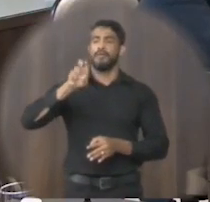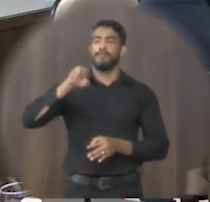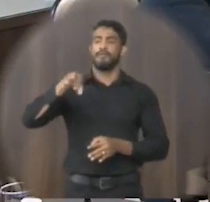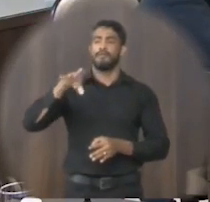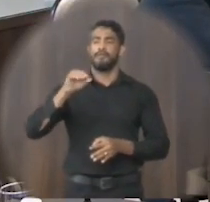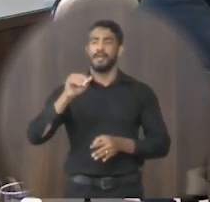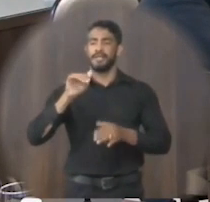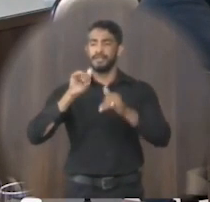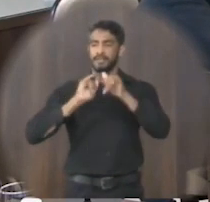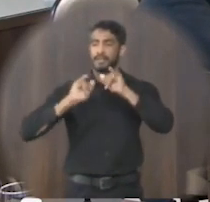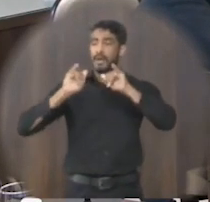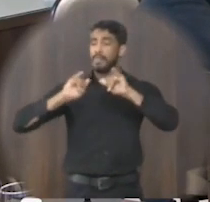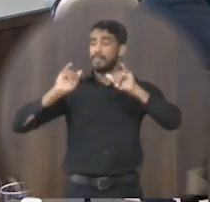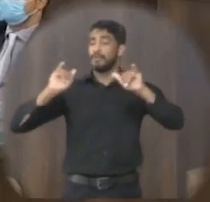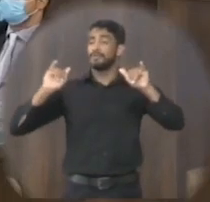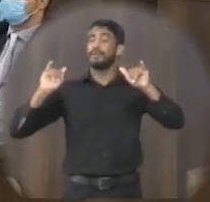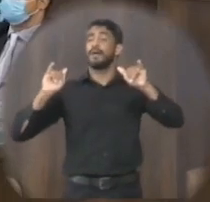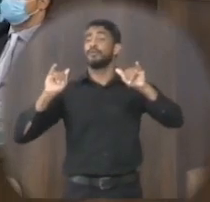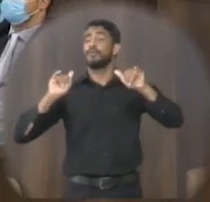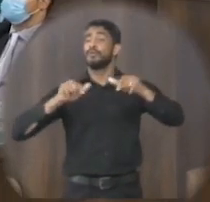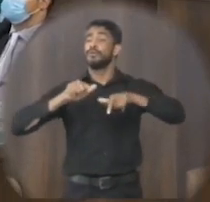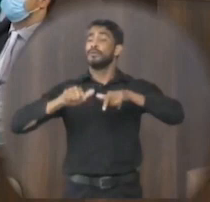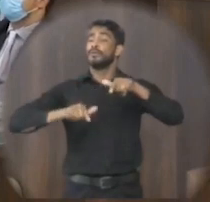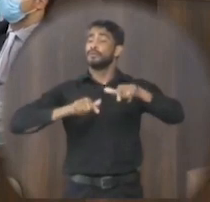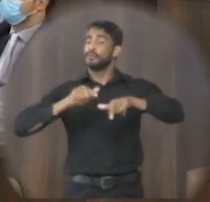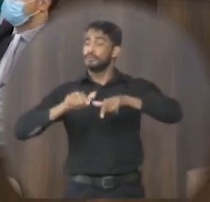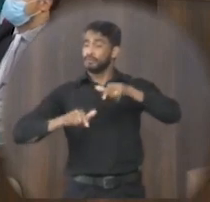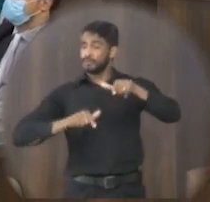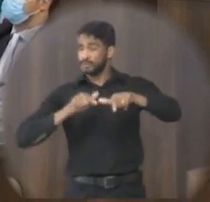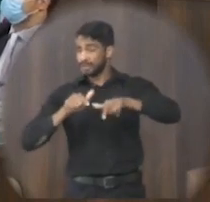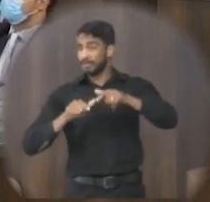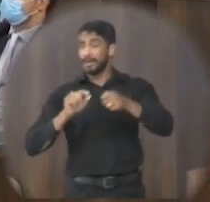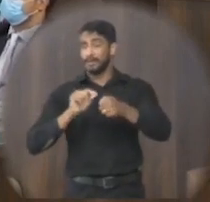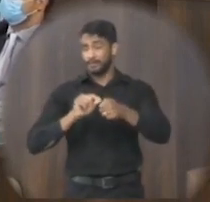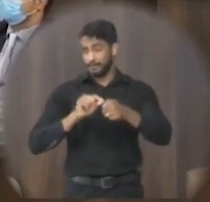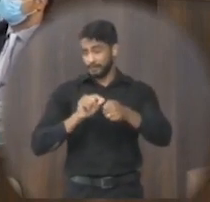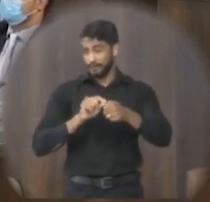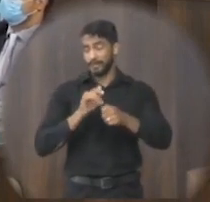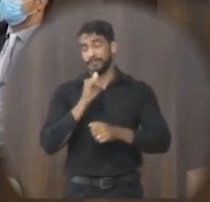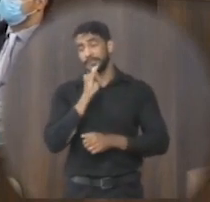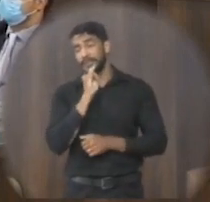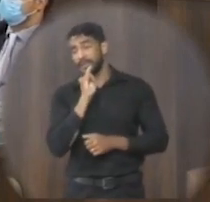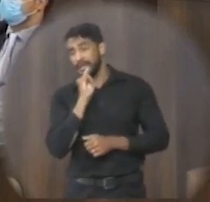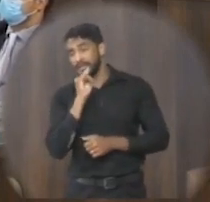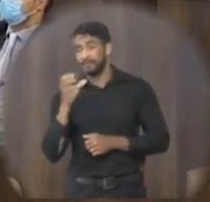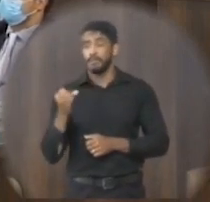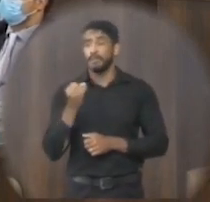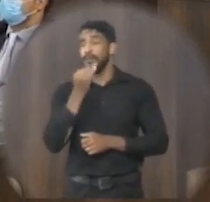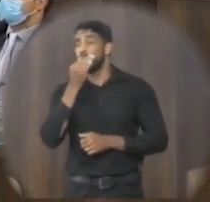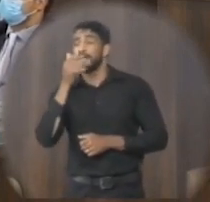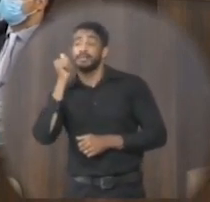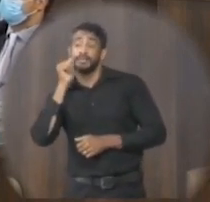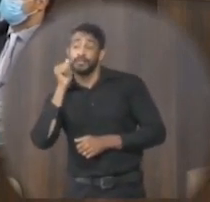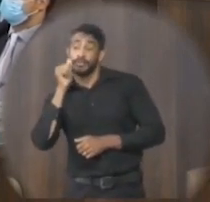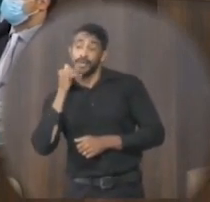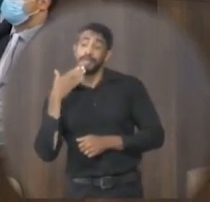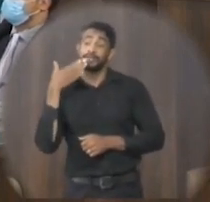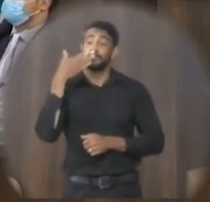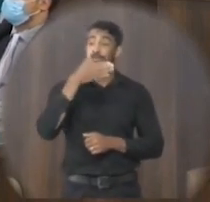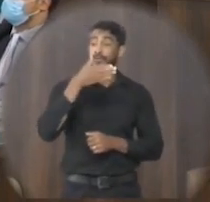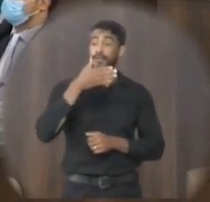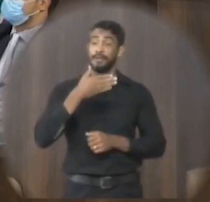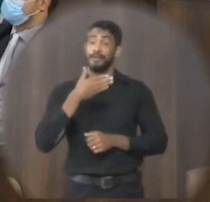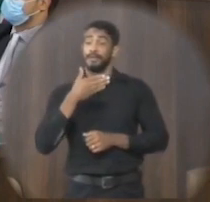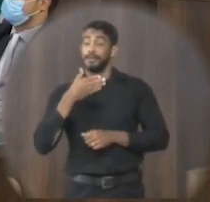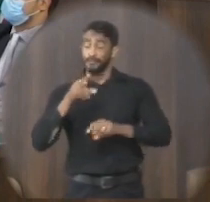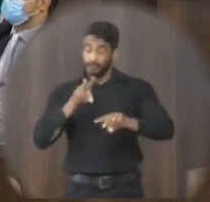não revelou dados de ações concretas realizadas exemplos quantas mulheres foram atendidas na realização do